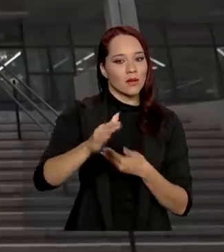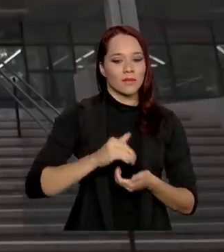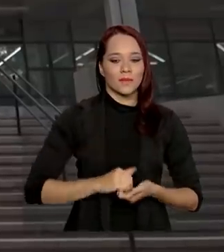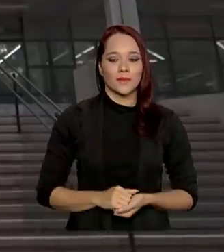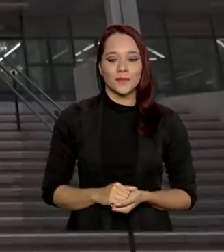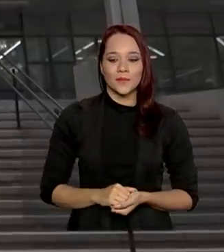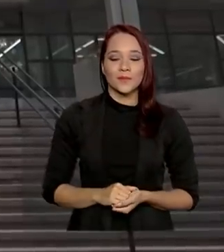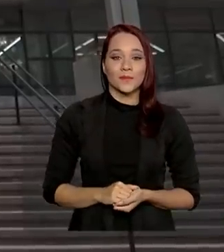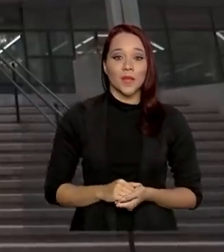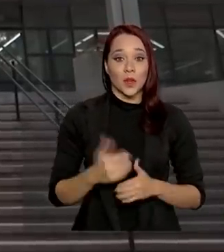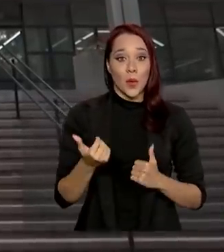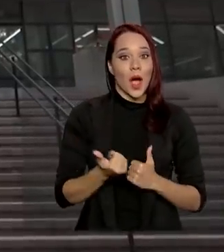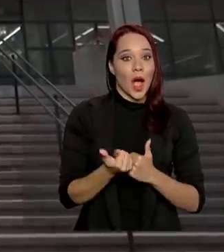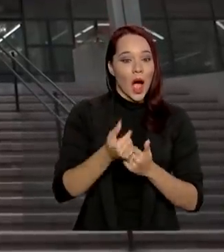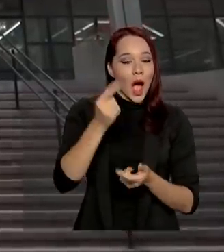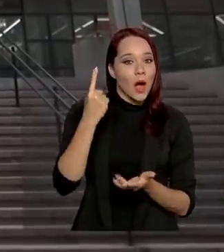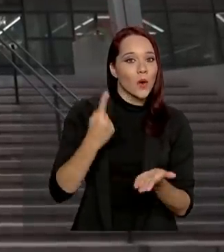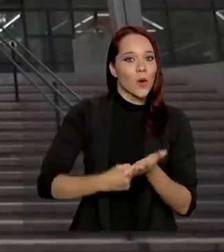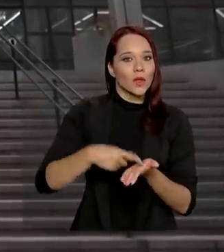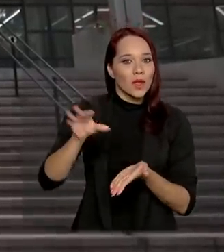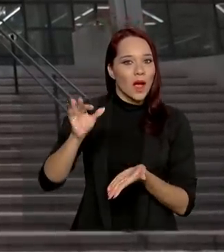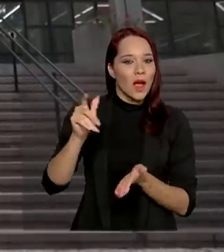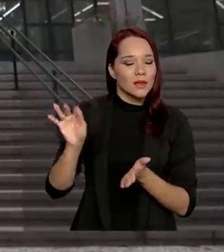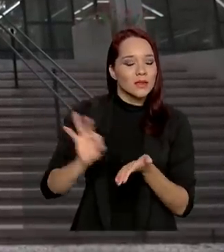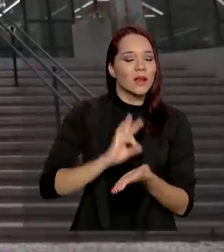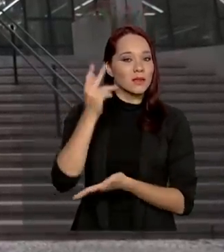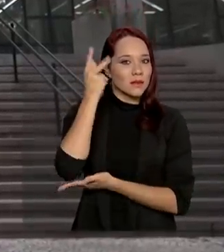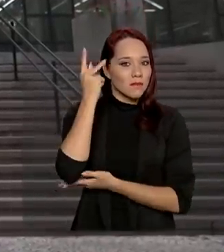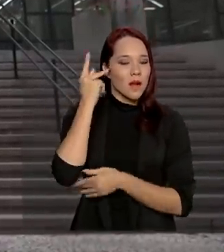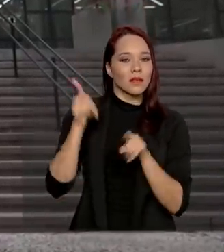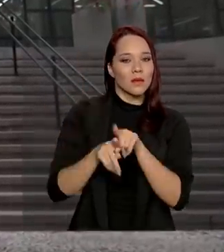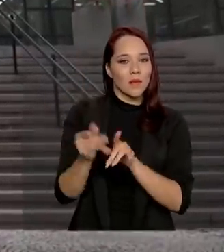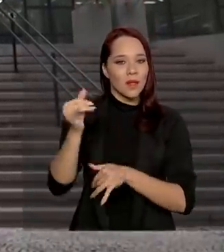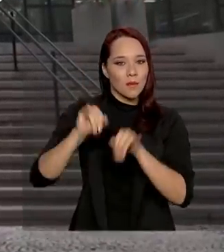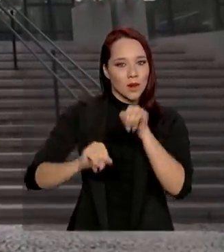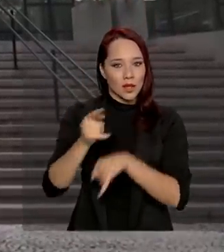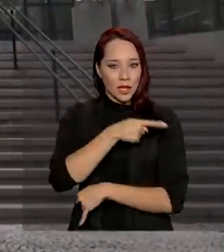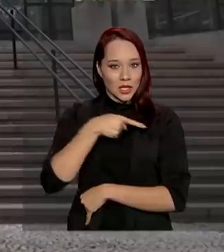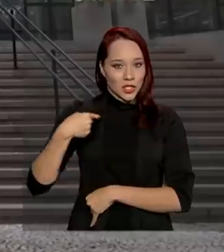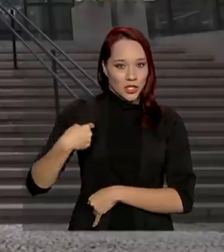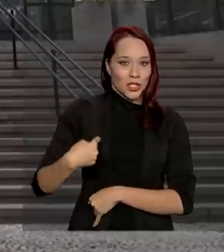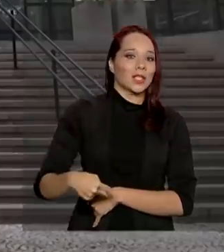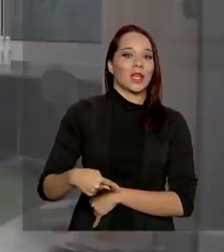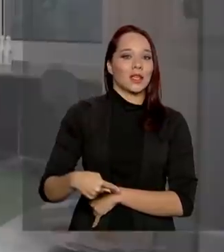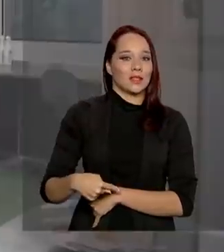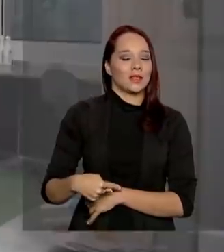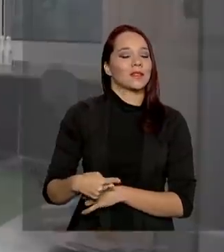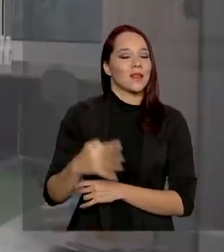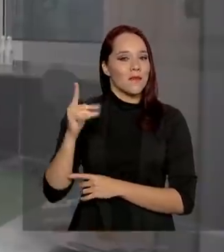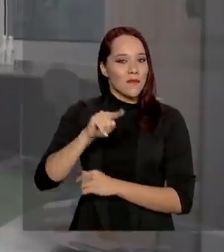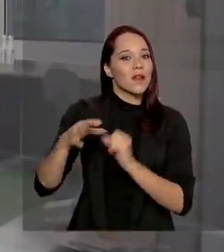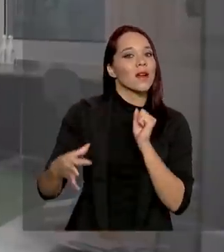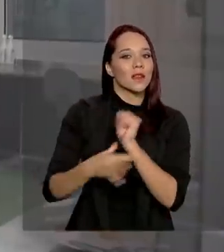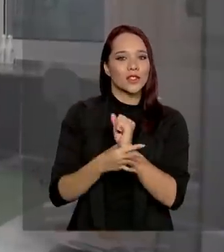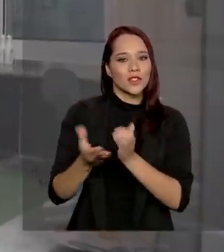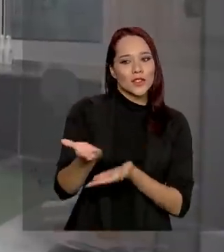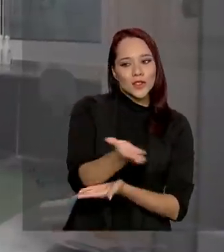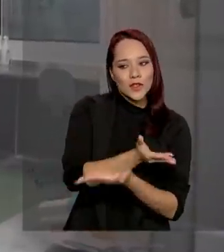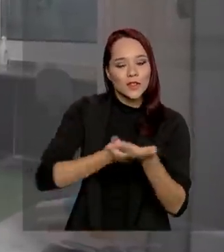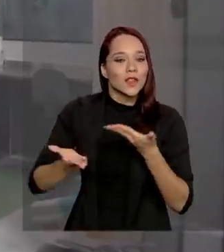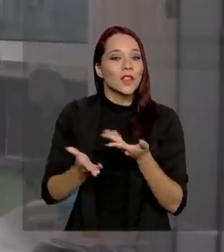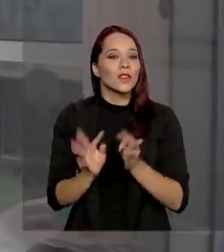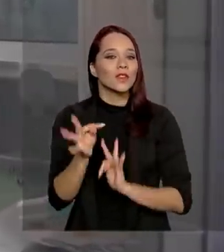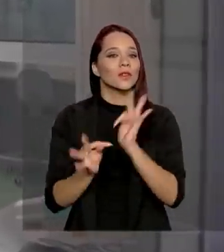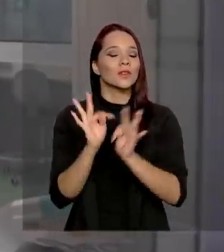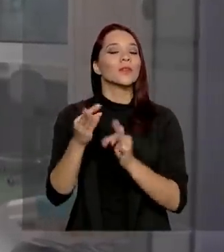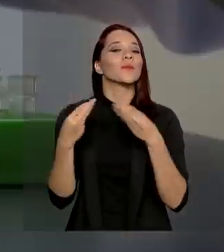O acordo assinado entre o governo do estado de São Paulo e o laboratório chinês Sinovac Biotec garante a transferência de tecnologia